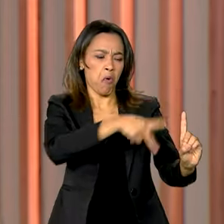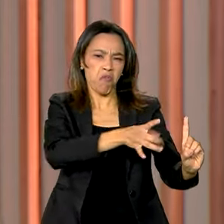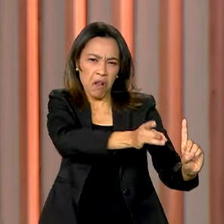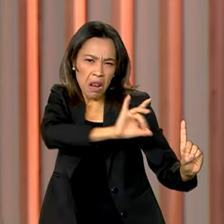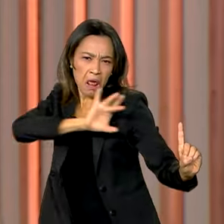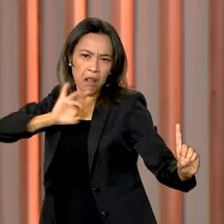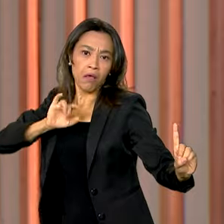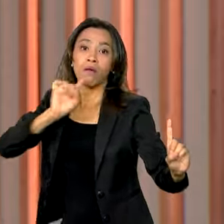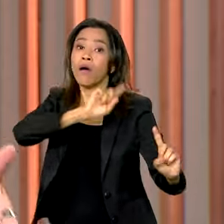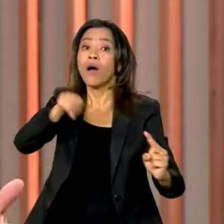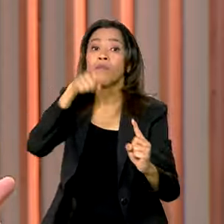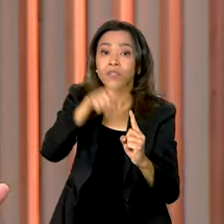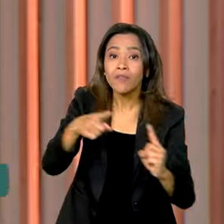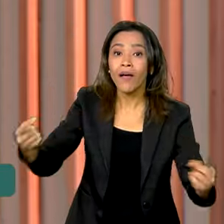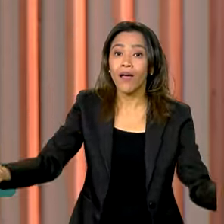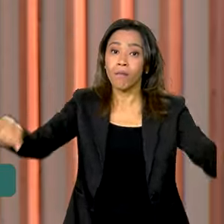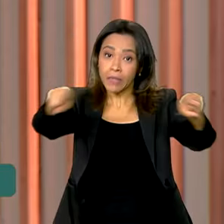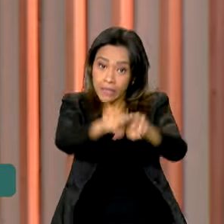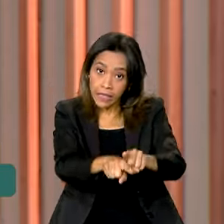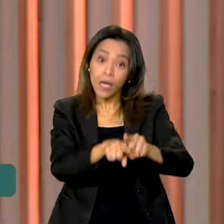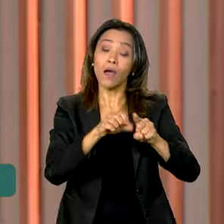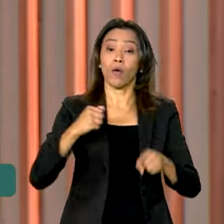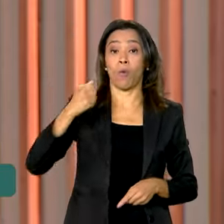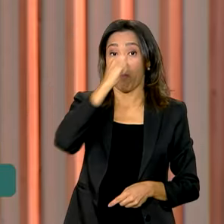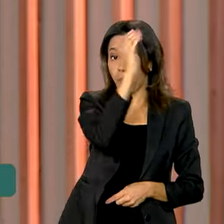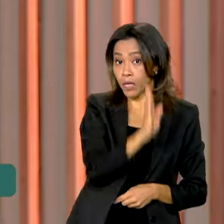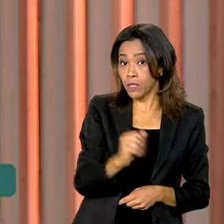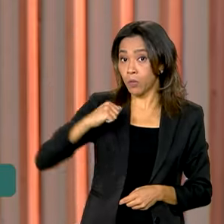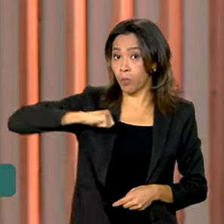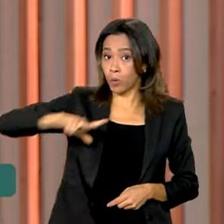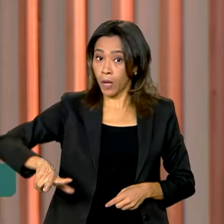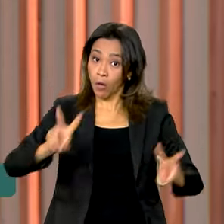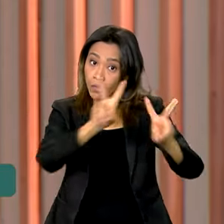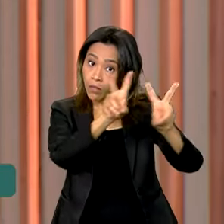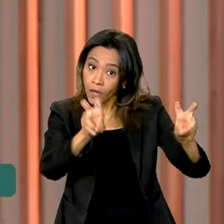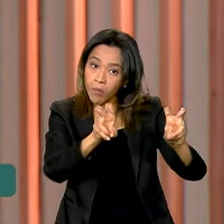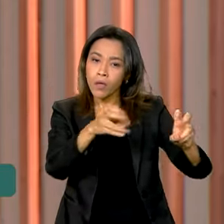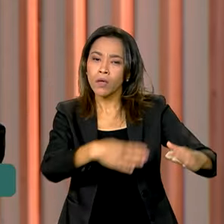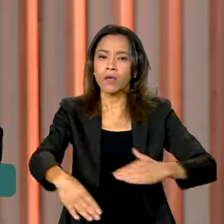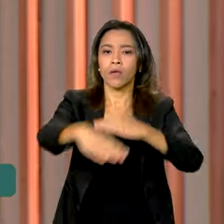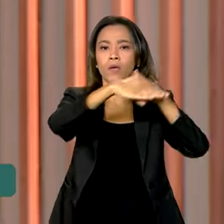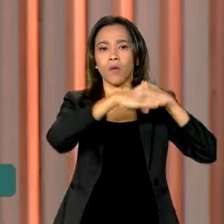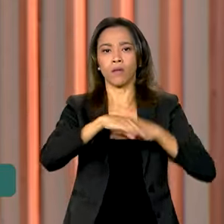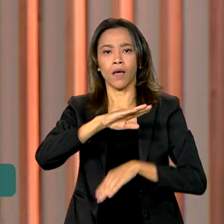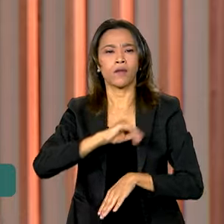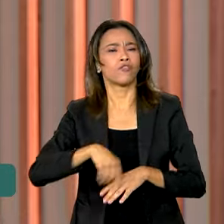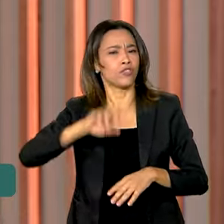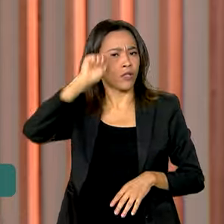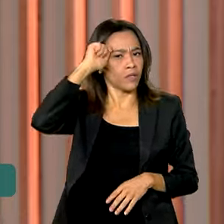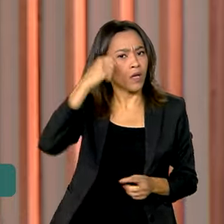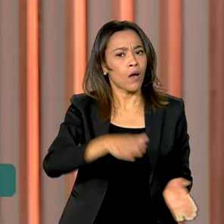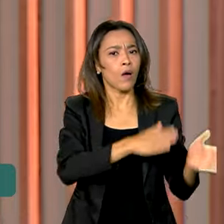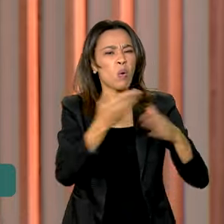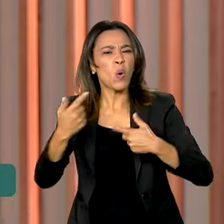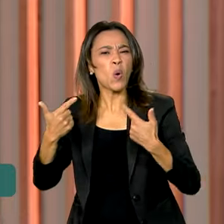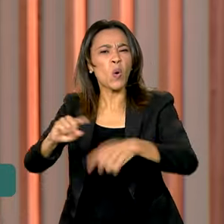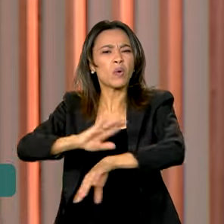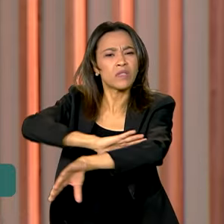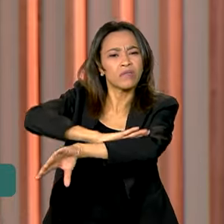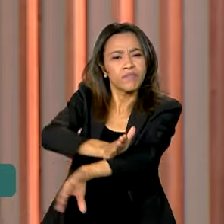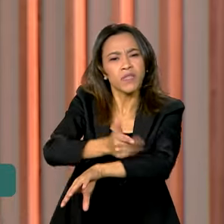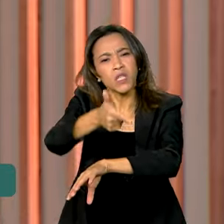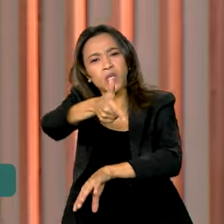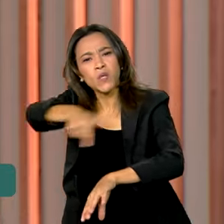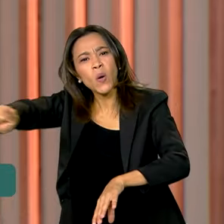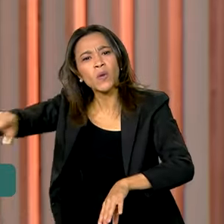promover a cooperação entre Brasil e Portugal em temas como igualdade racial, combate ao racismo e outras formas